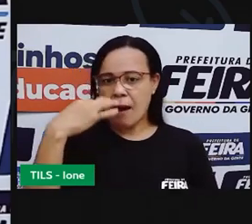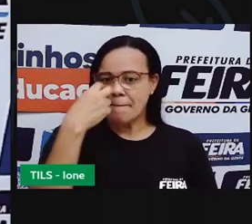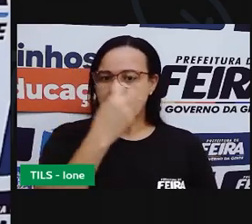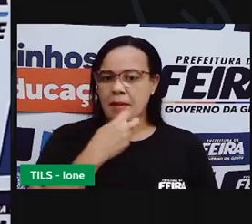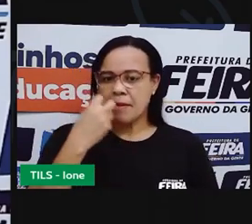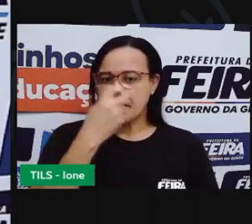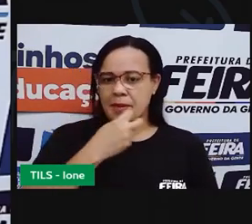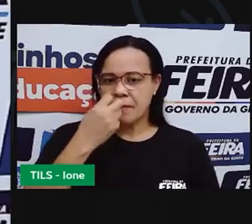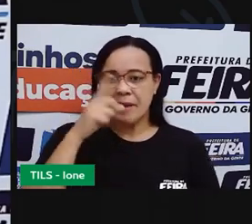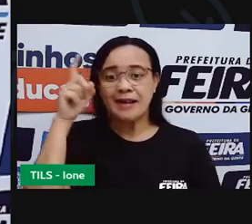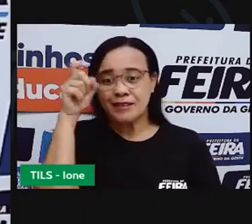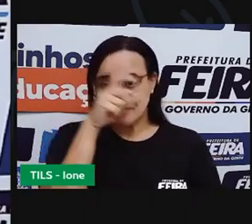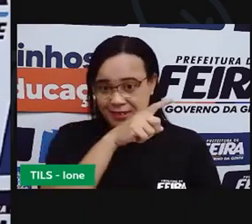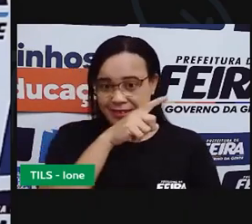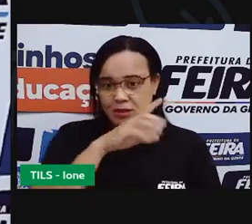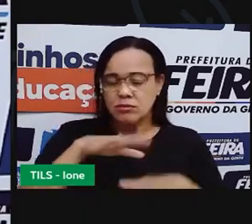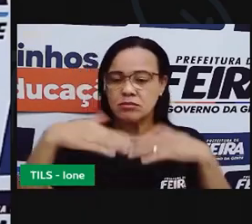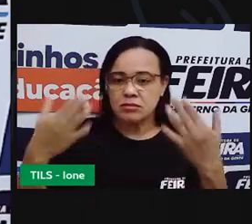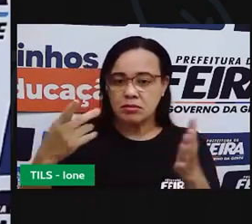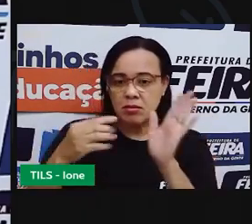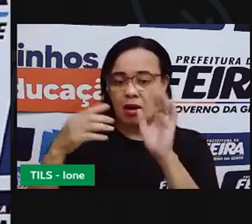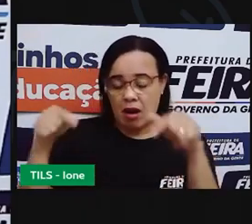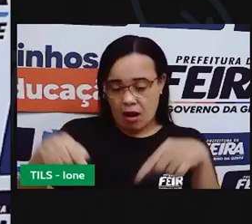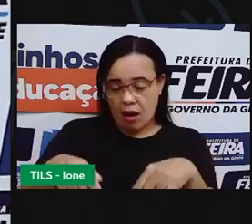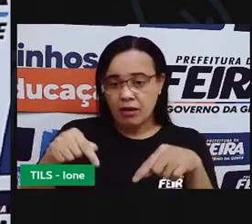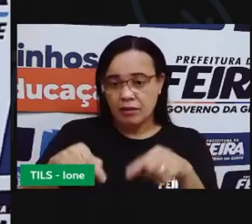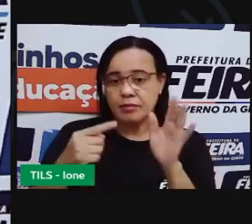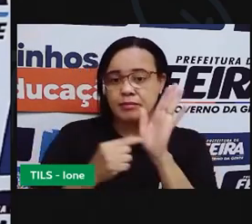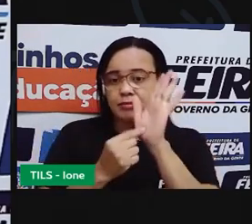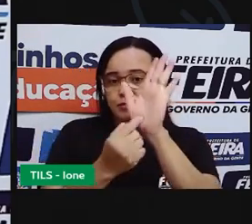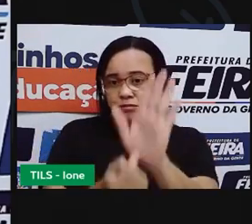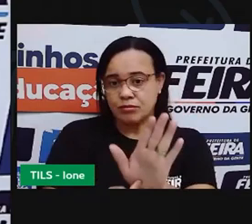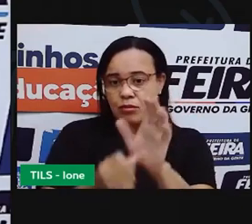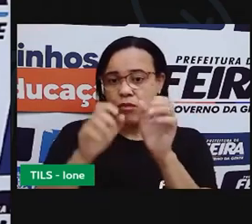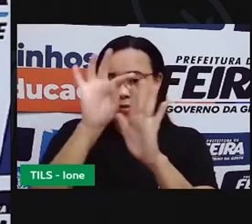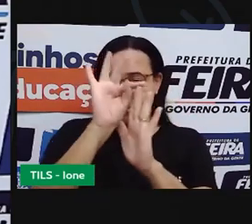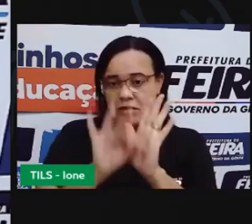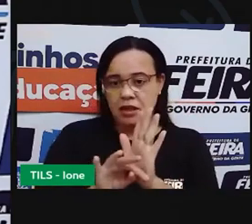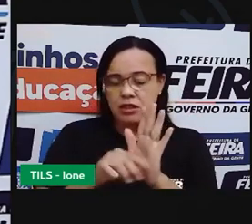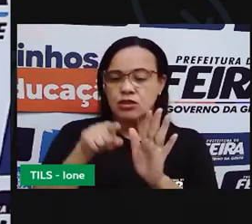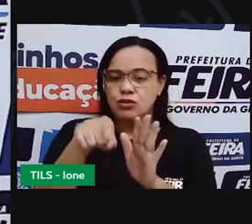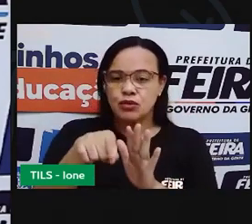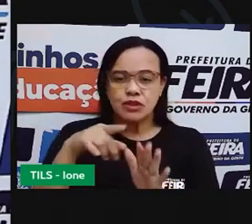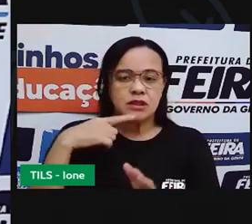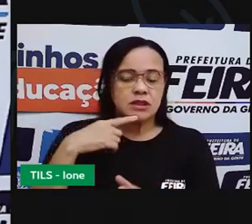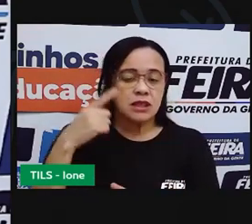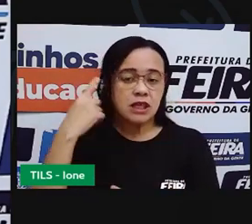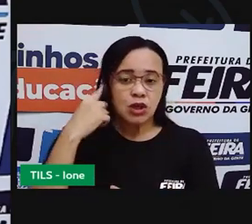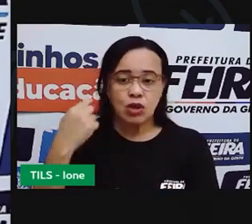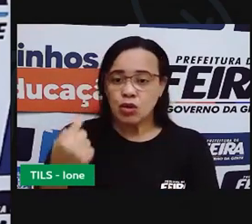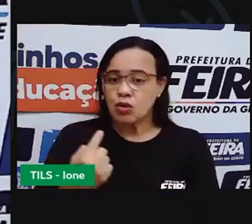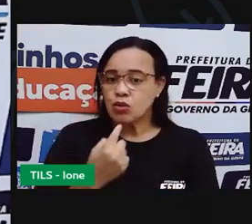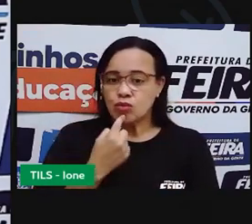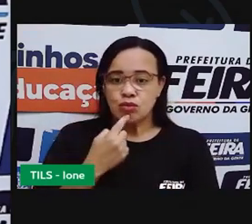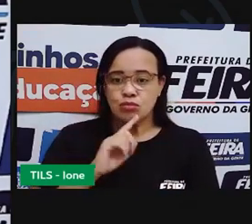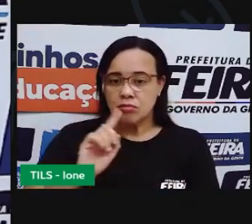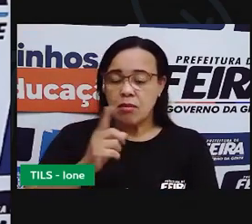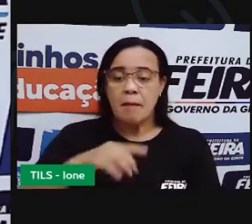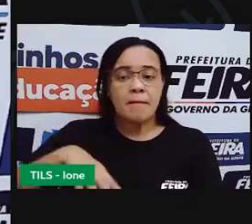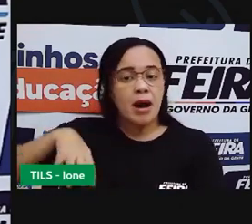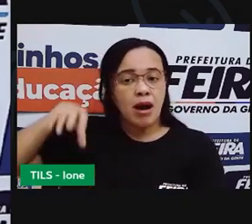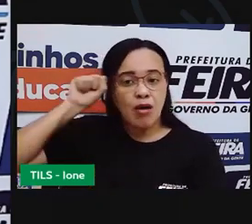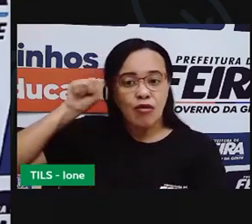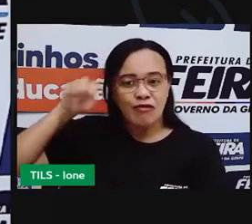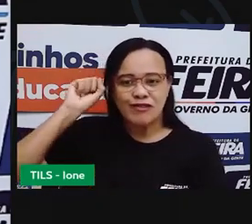mostrar alguns textos aqui pra você de trava-línguas e você vai conhecer. Mas, antes